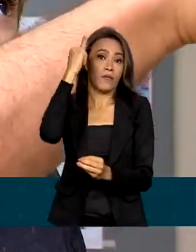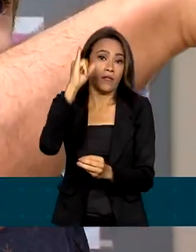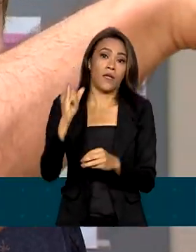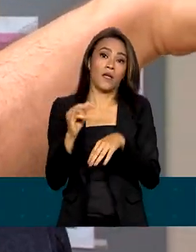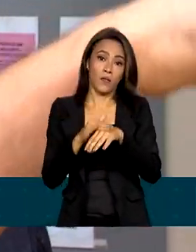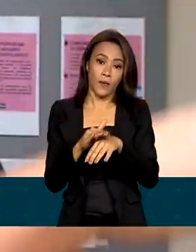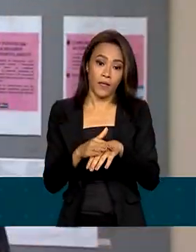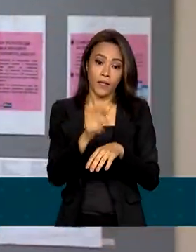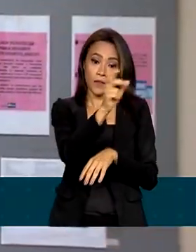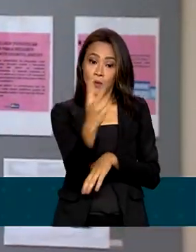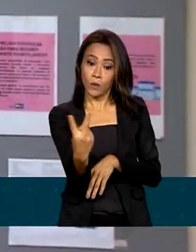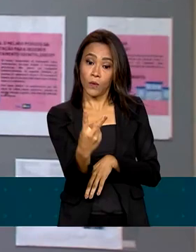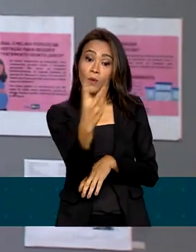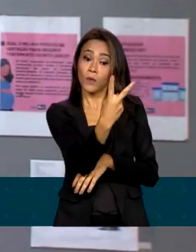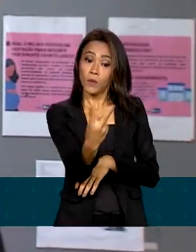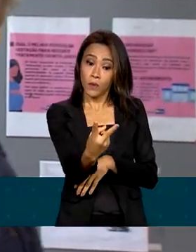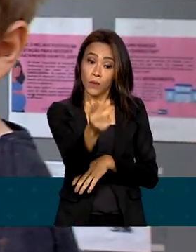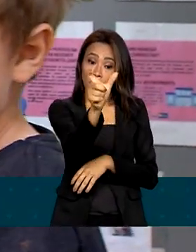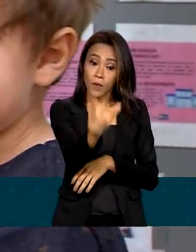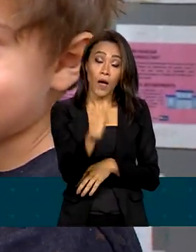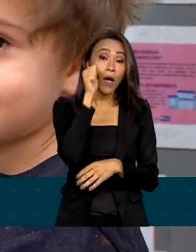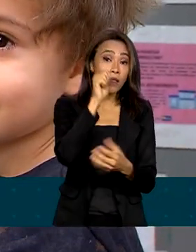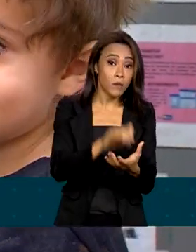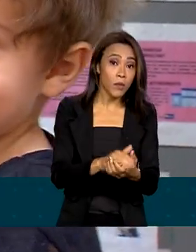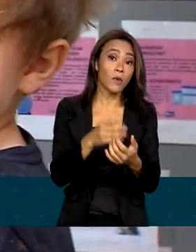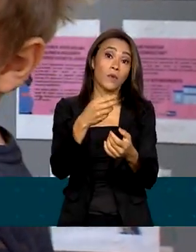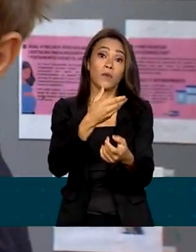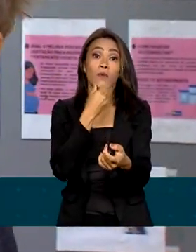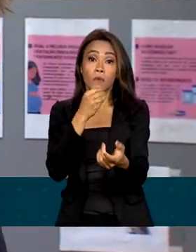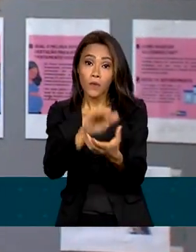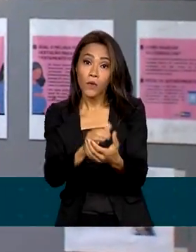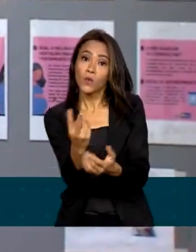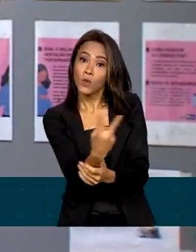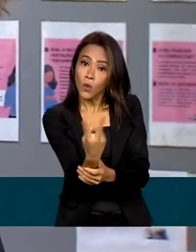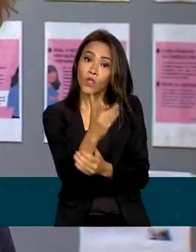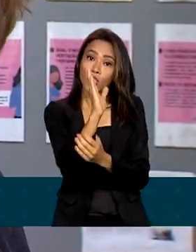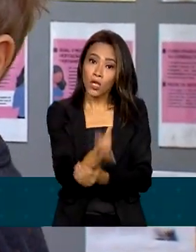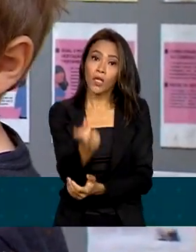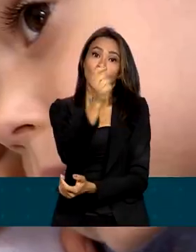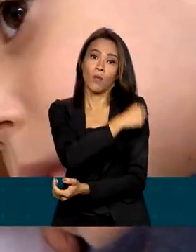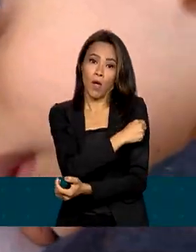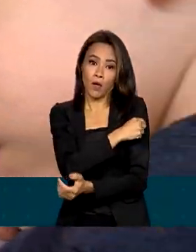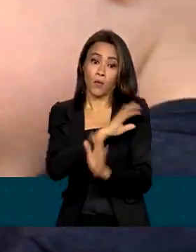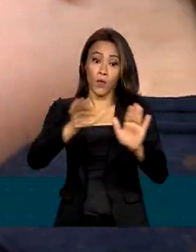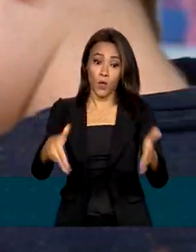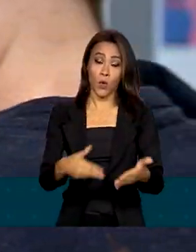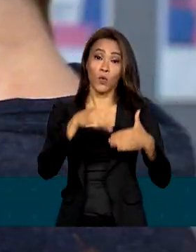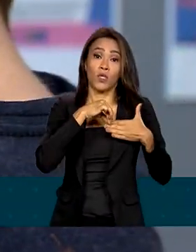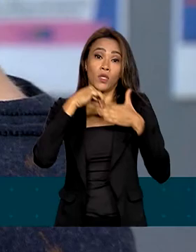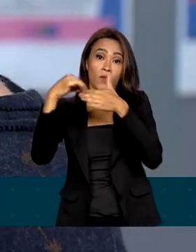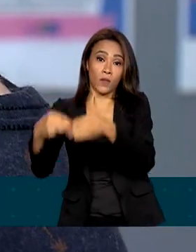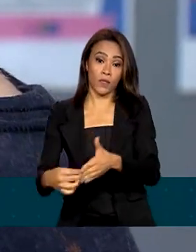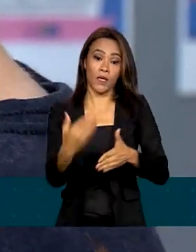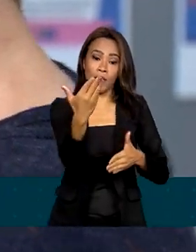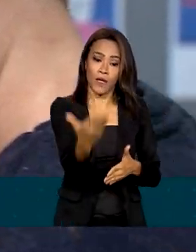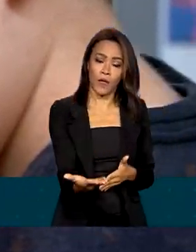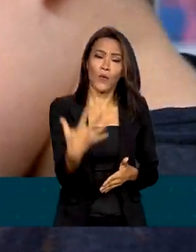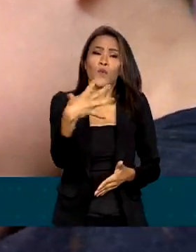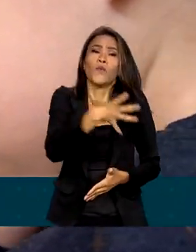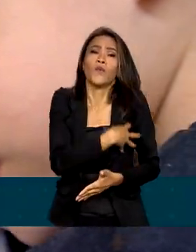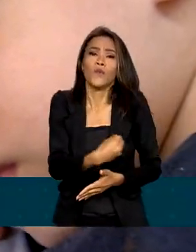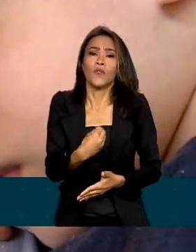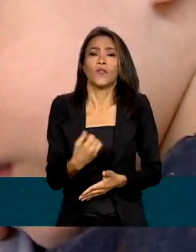Daniel e a esposa já tomaram todas as doses da vacina contra a Covid-19. E hoje vieram trazer o pequeno